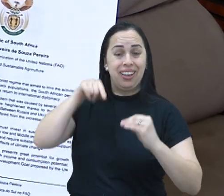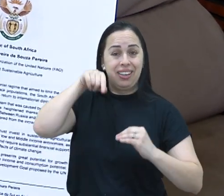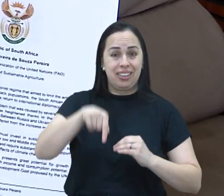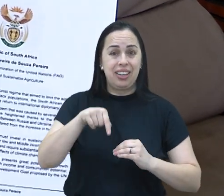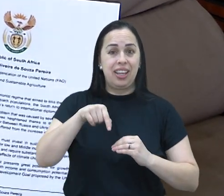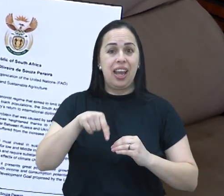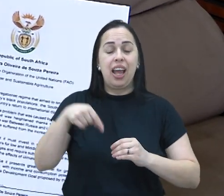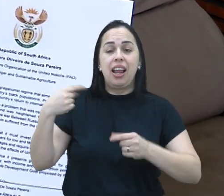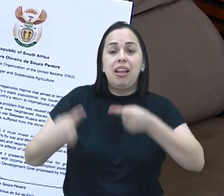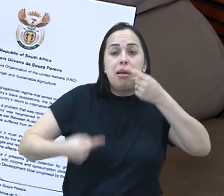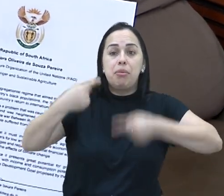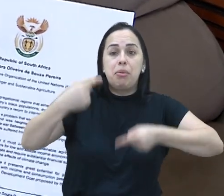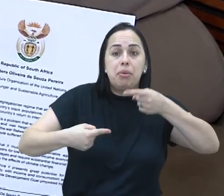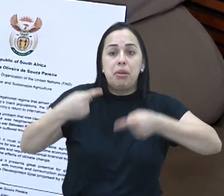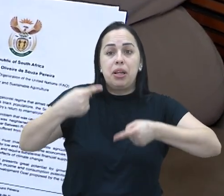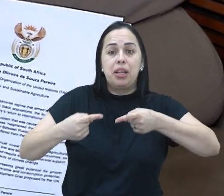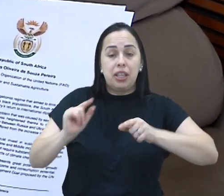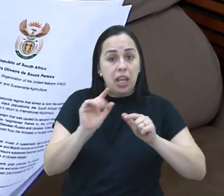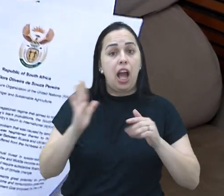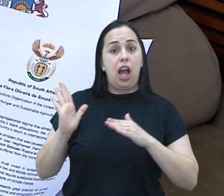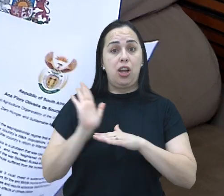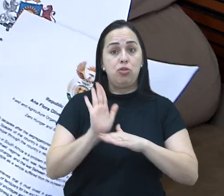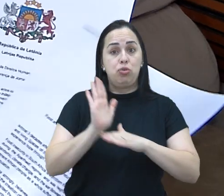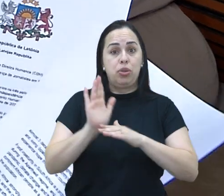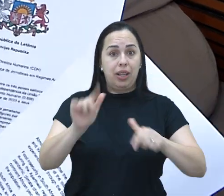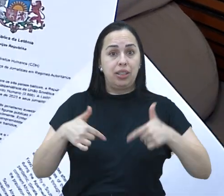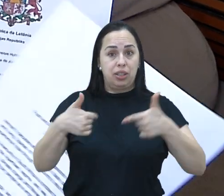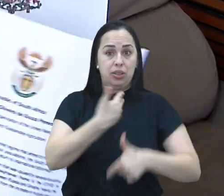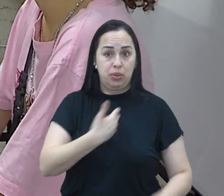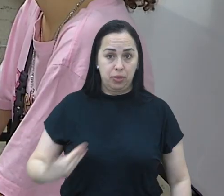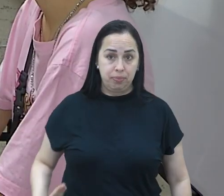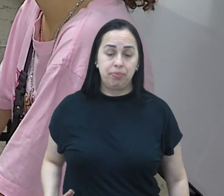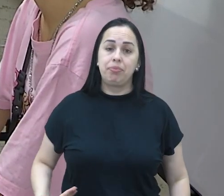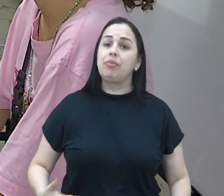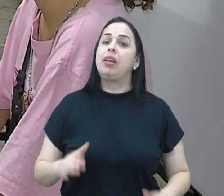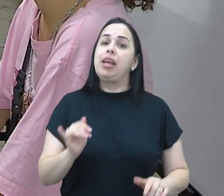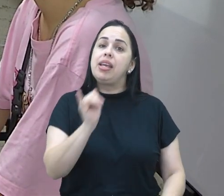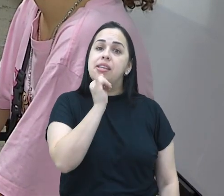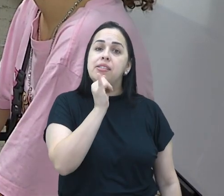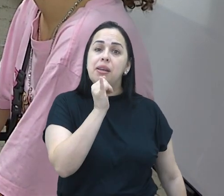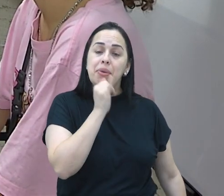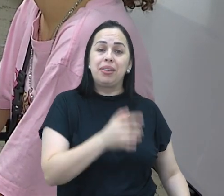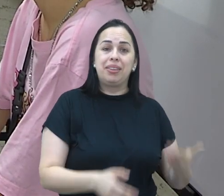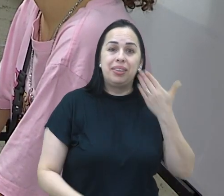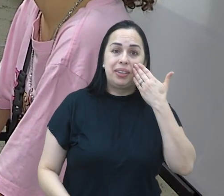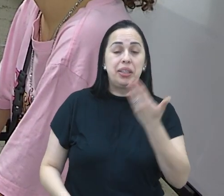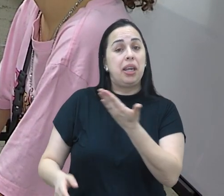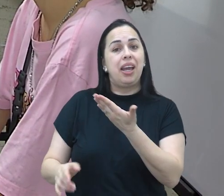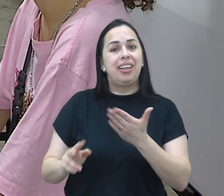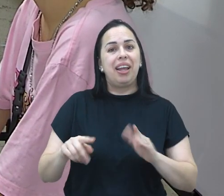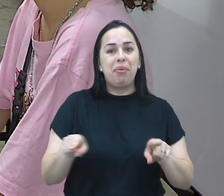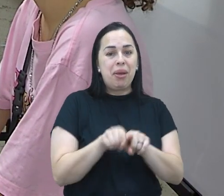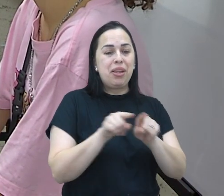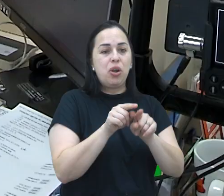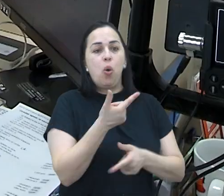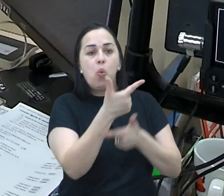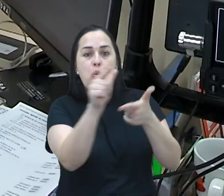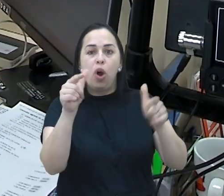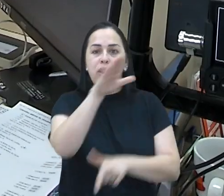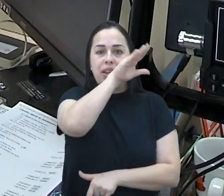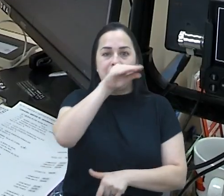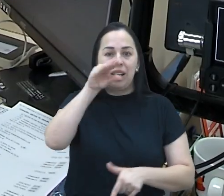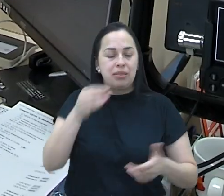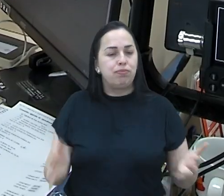exemplo de participação dos jovens na construção da nossa política. Exemplo que também serve de incentivo para